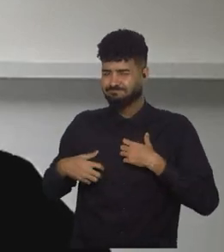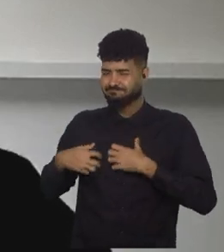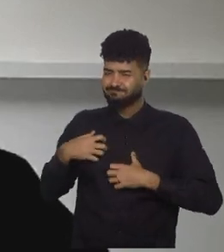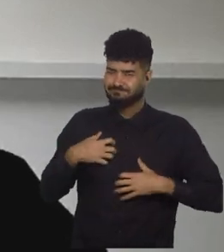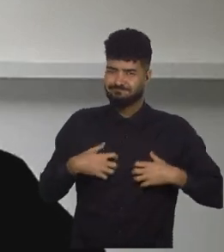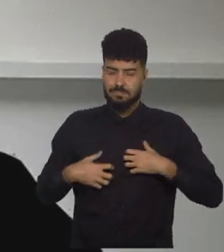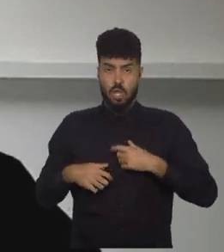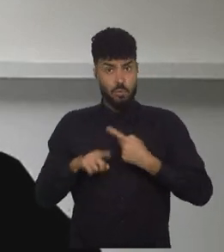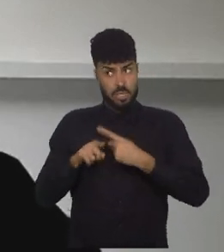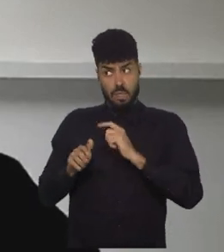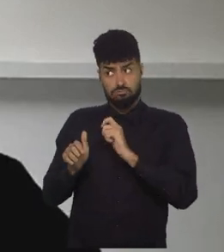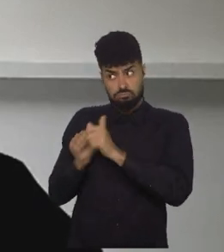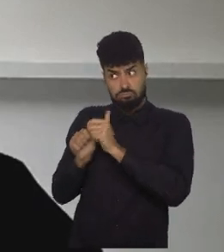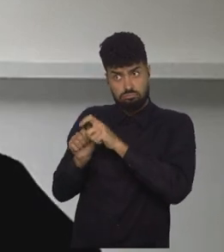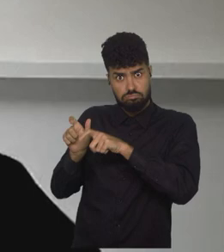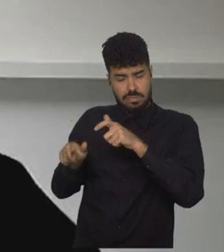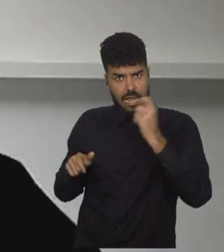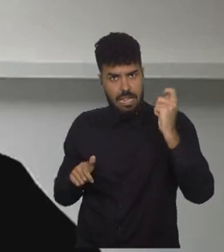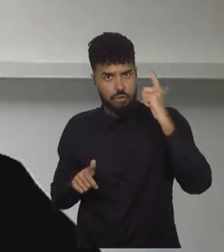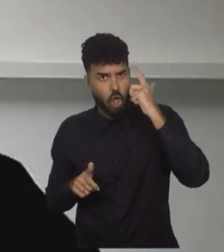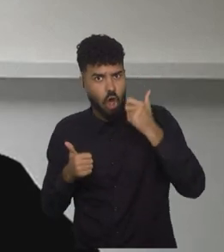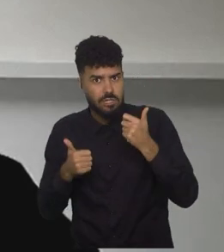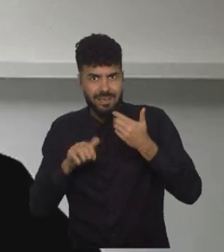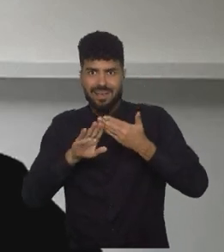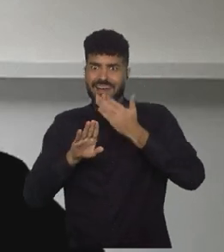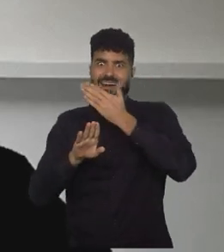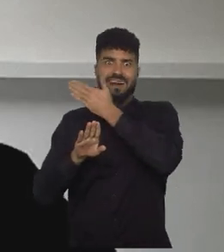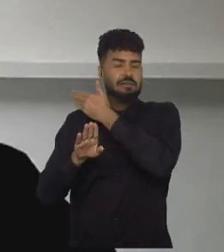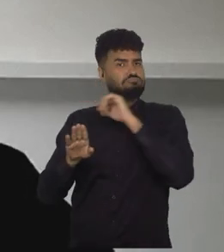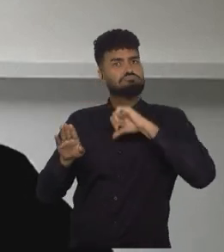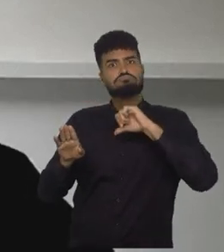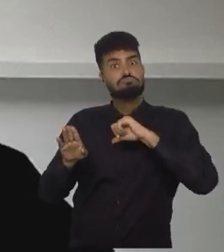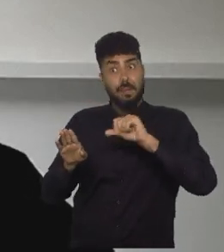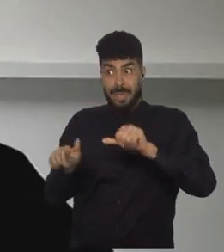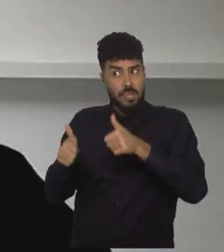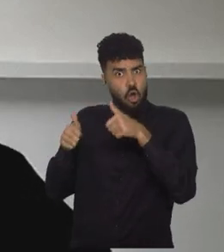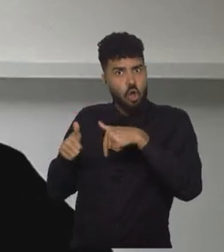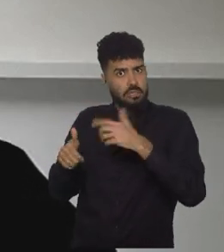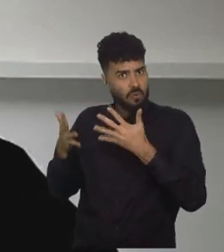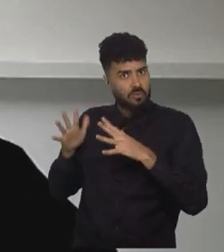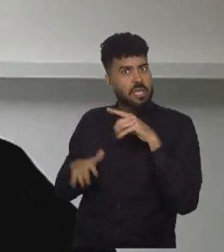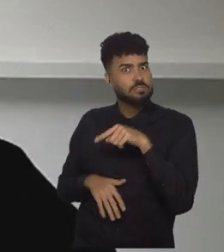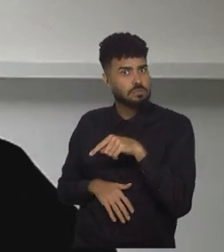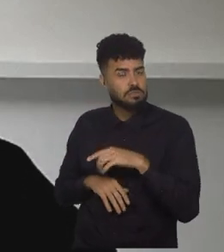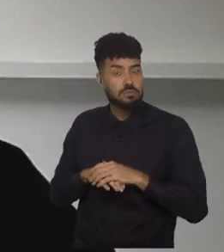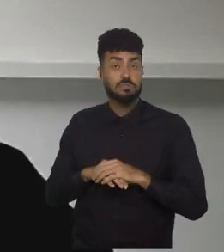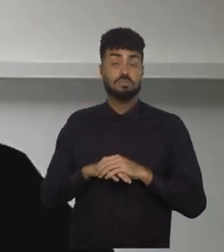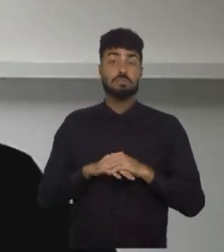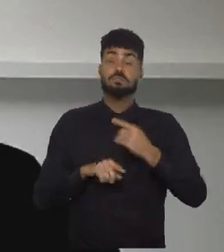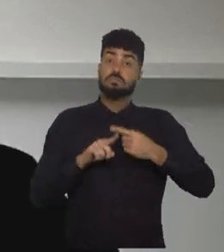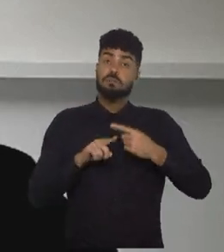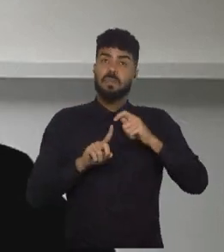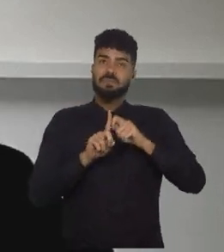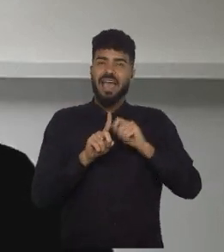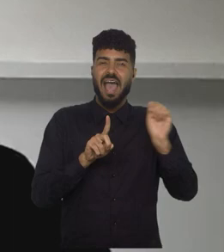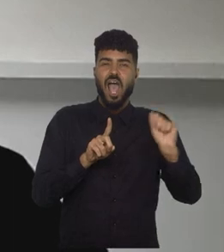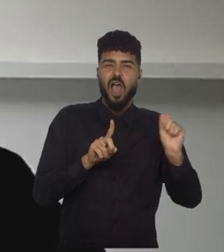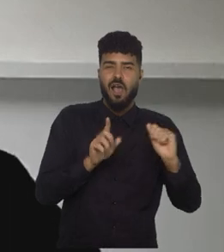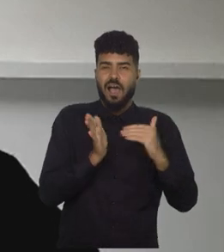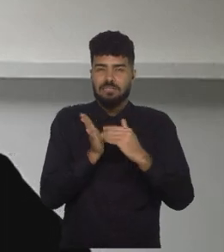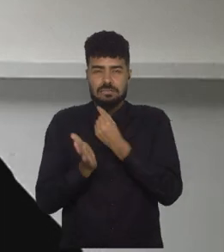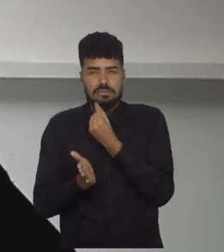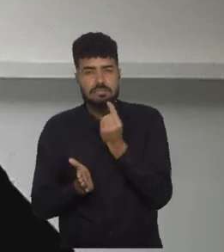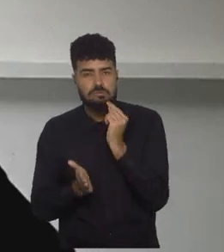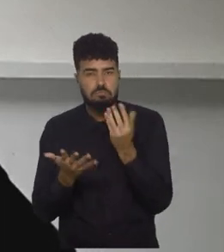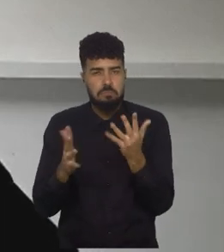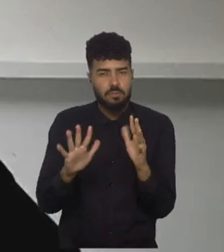bastante talentosa, talvez seja a melhor geração que a Espanha tem. E, na sequência ali, de agosto para setembro, mais